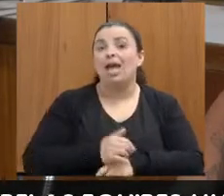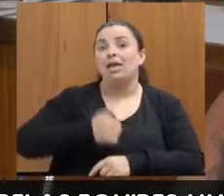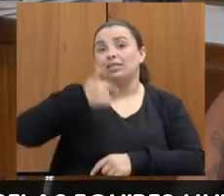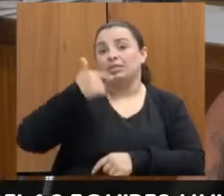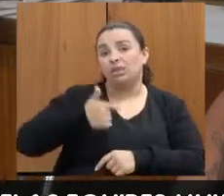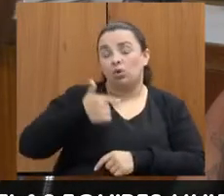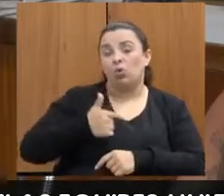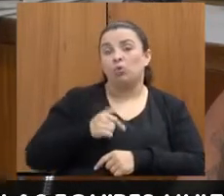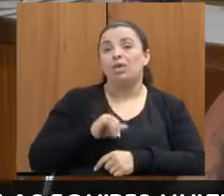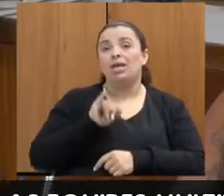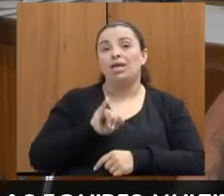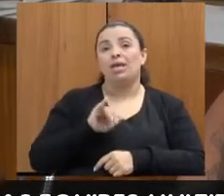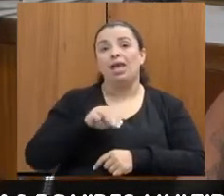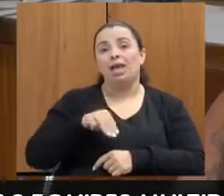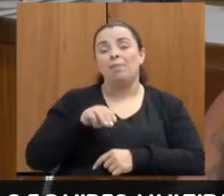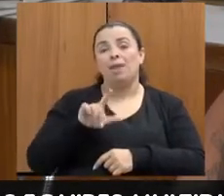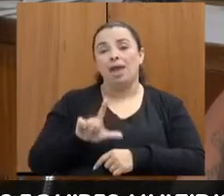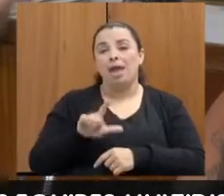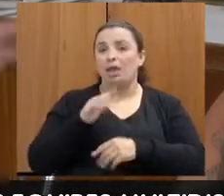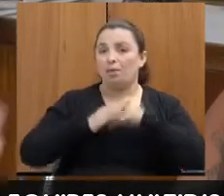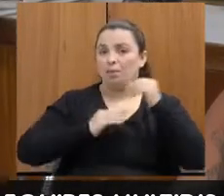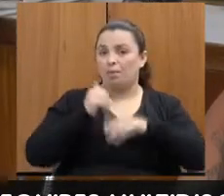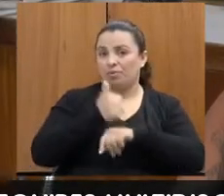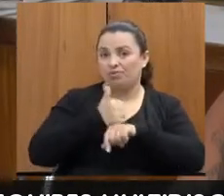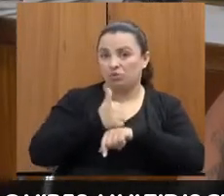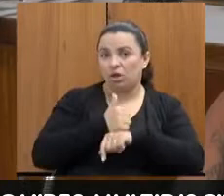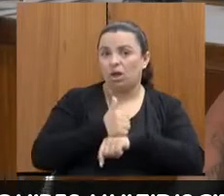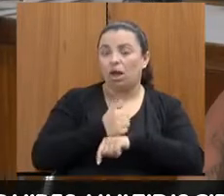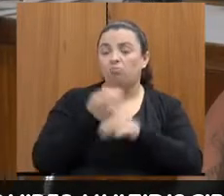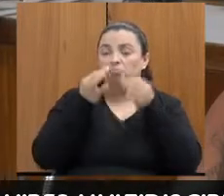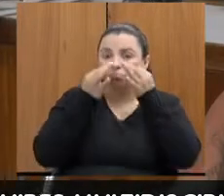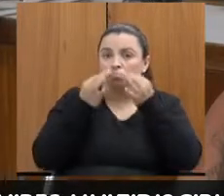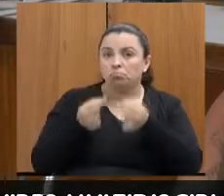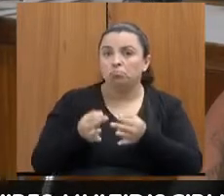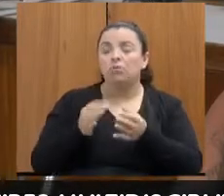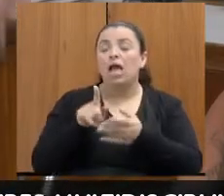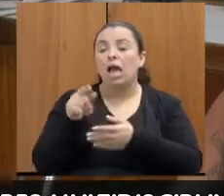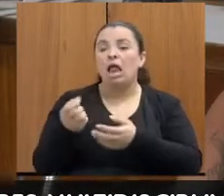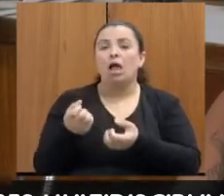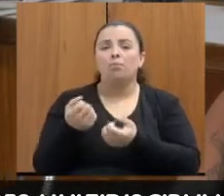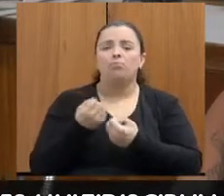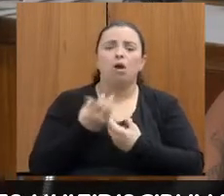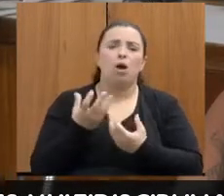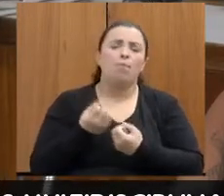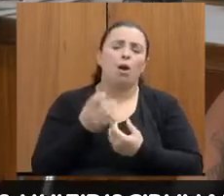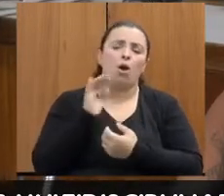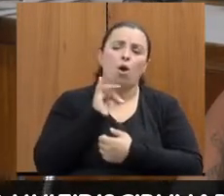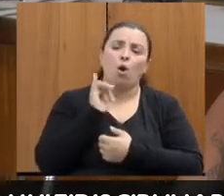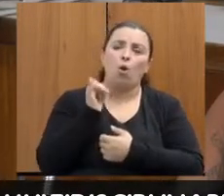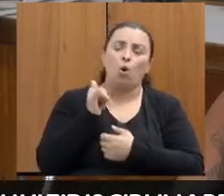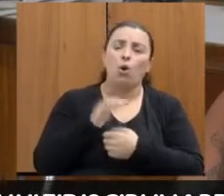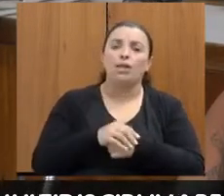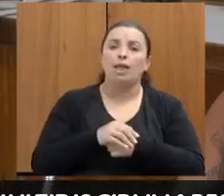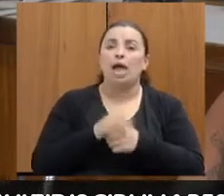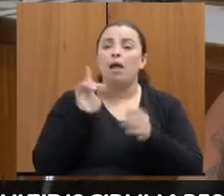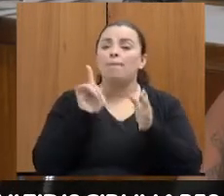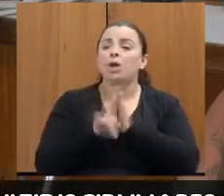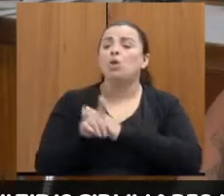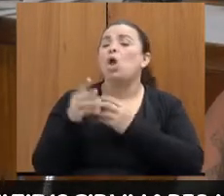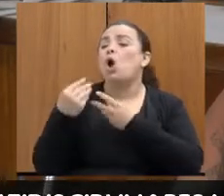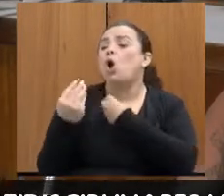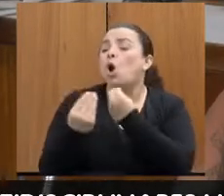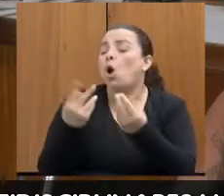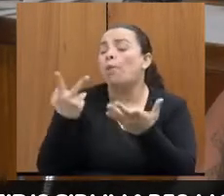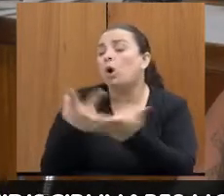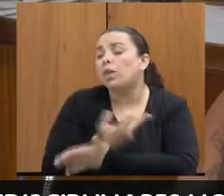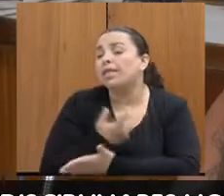a não segue o modelo de oitiva, depoimento. Como que é que isso aconteceu? De que jeito? Você não vai perguntar dessa forma. Tem todo um modelo que você tem